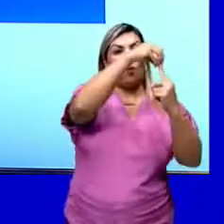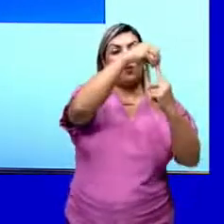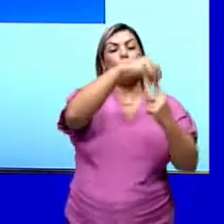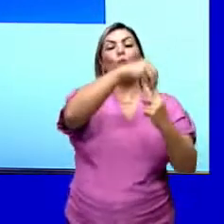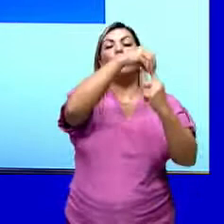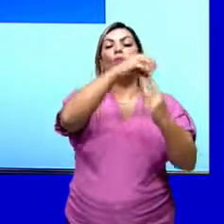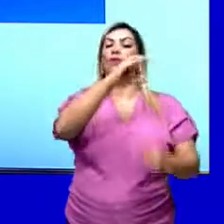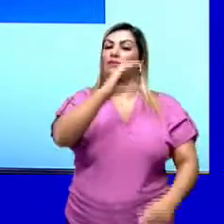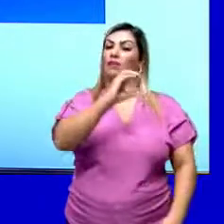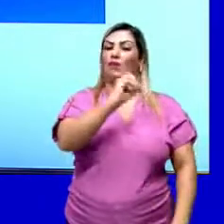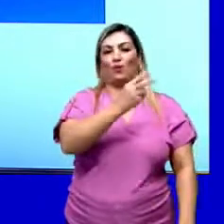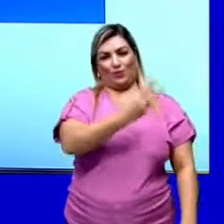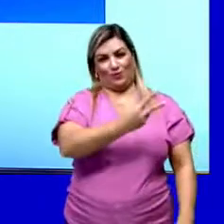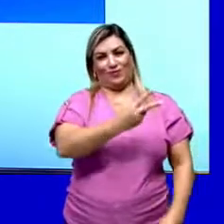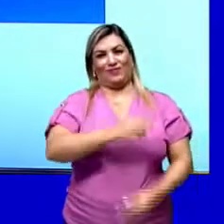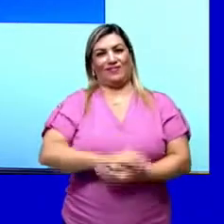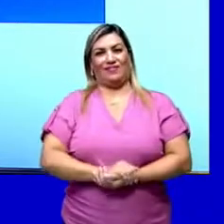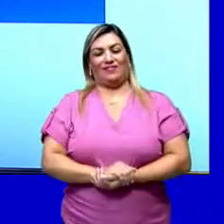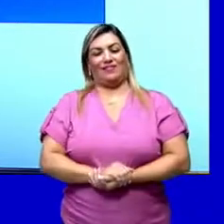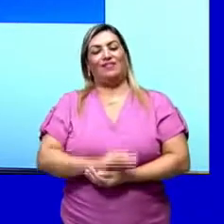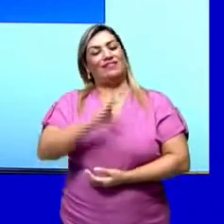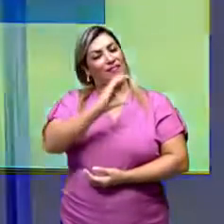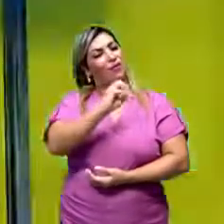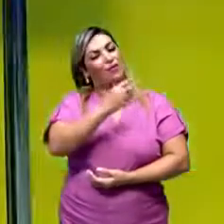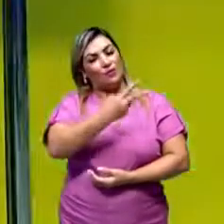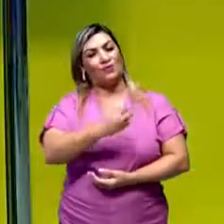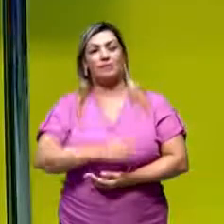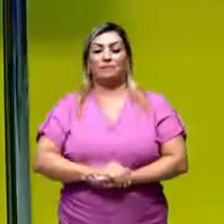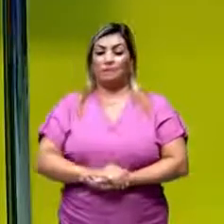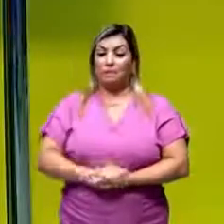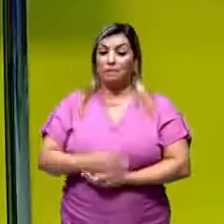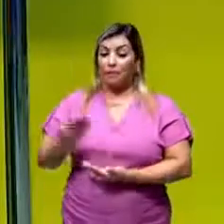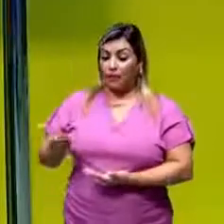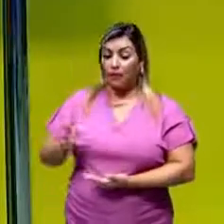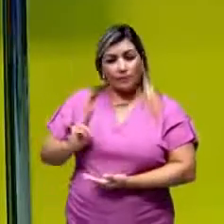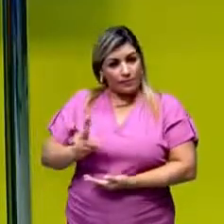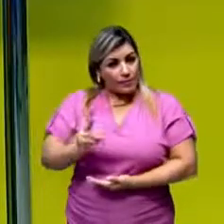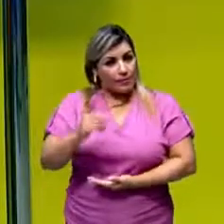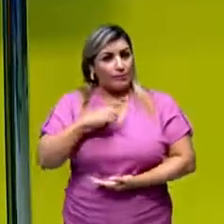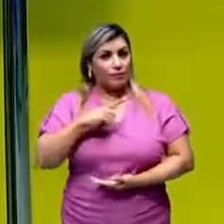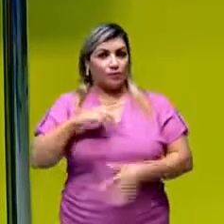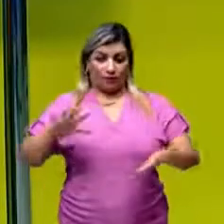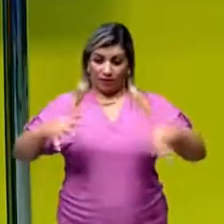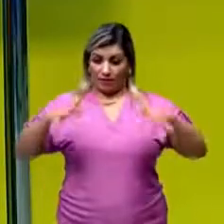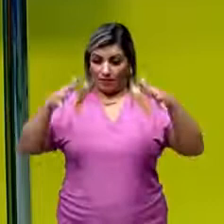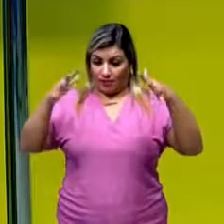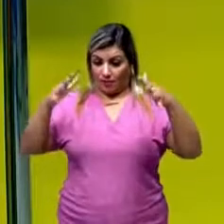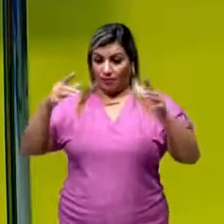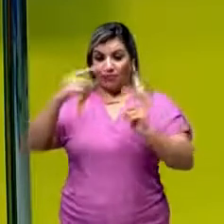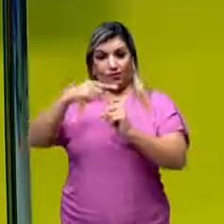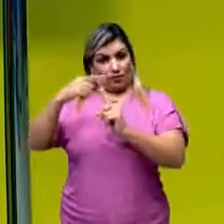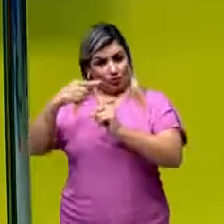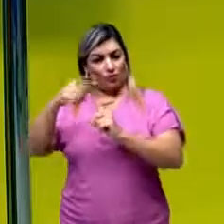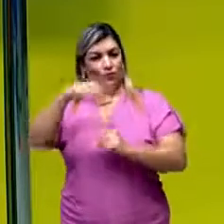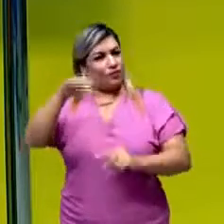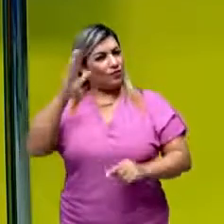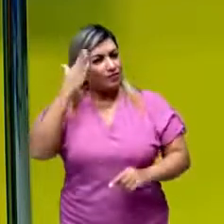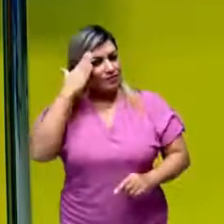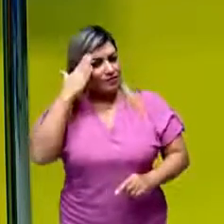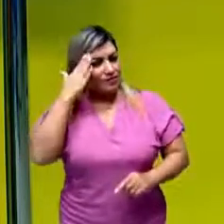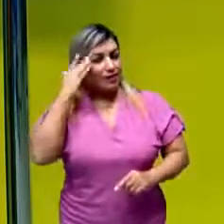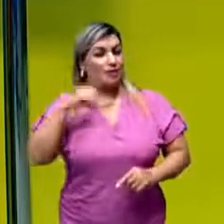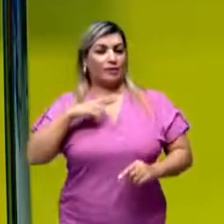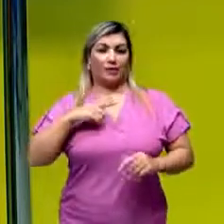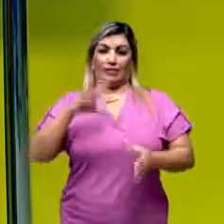só produto, que é quem? CO2. Então, toda vez que tiver uma reação desse tipo, você já sabe que é uma